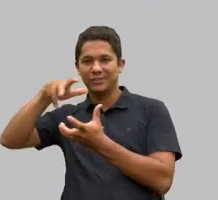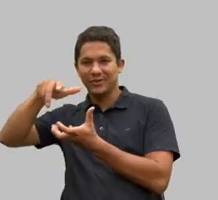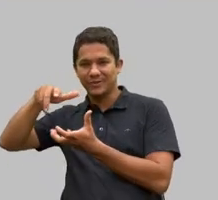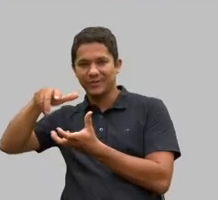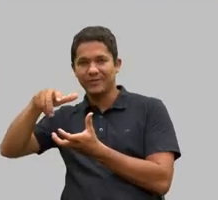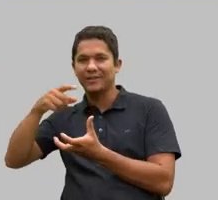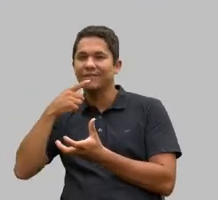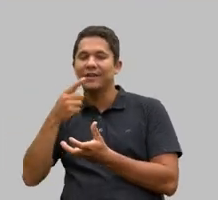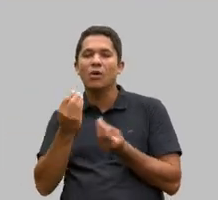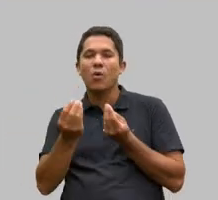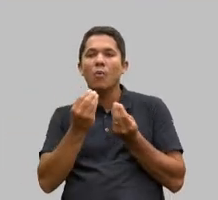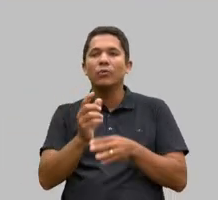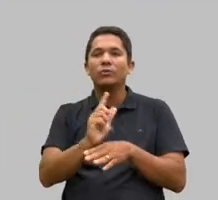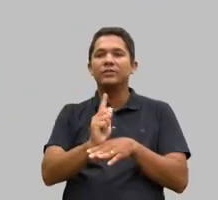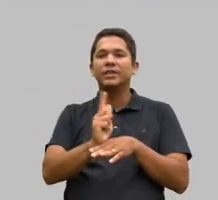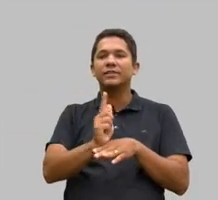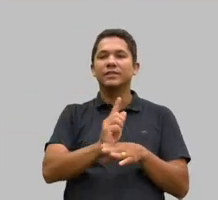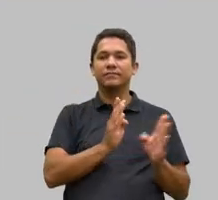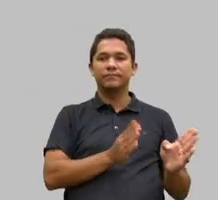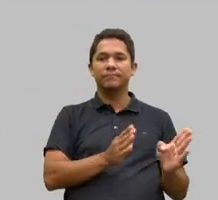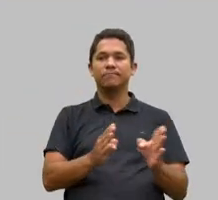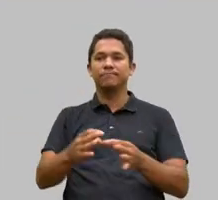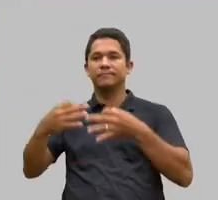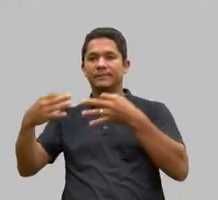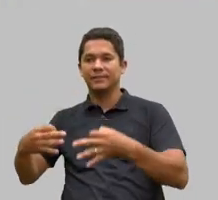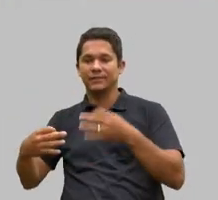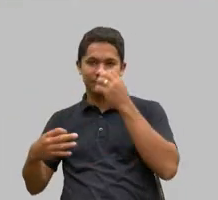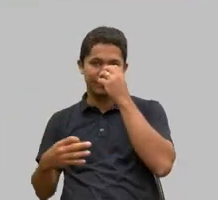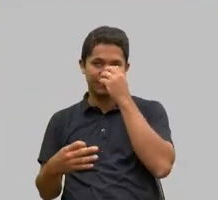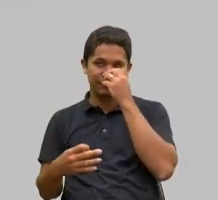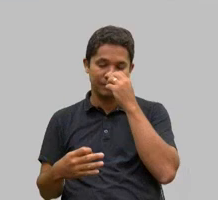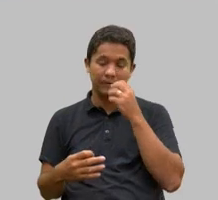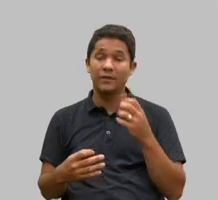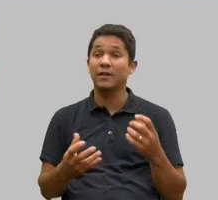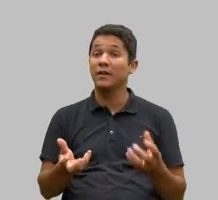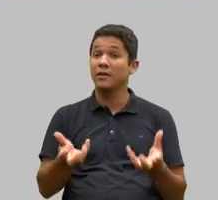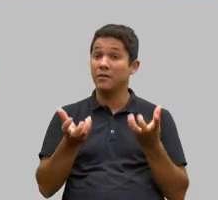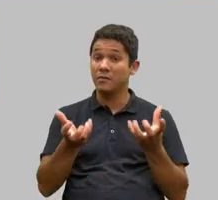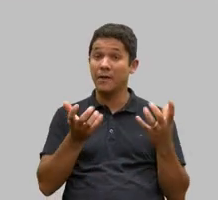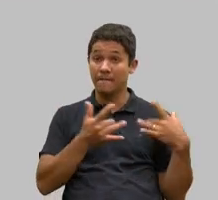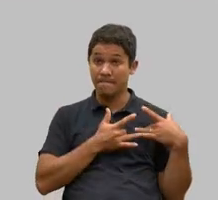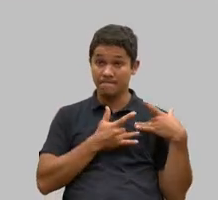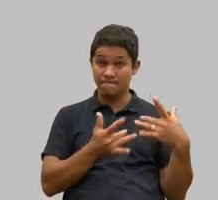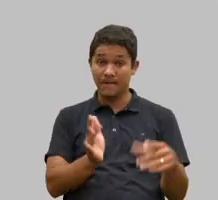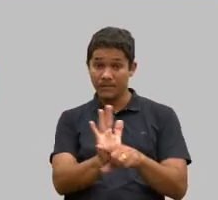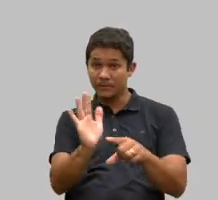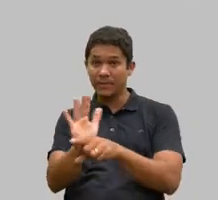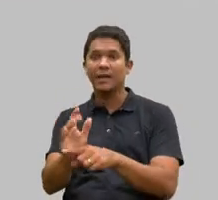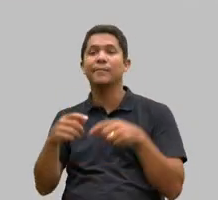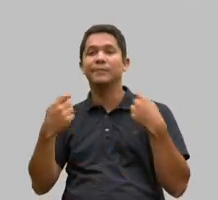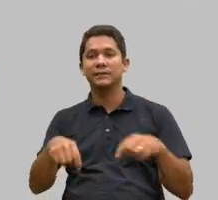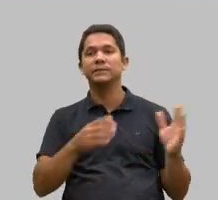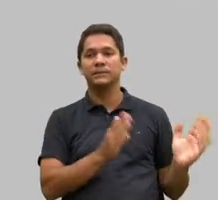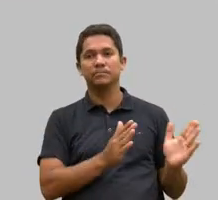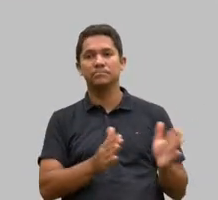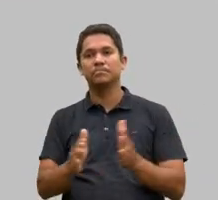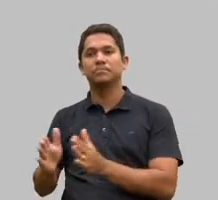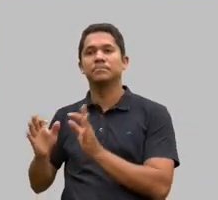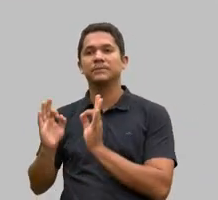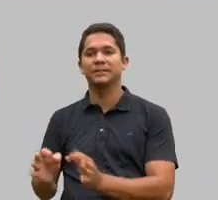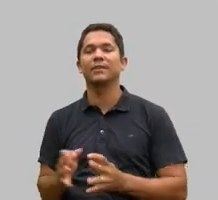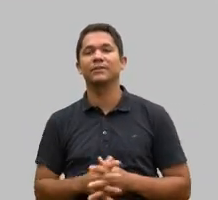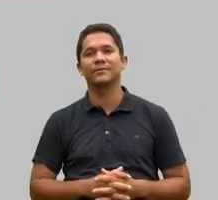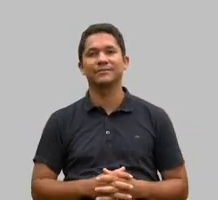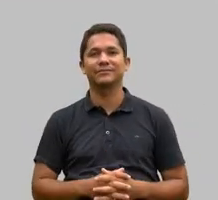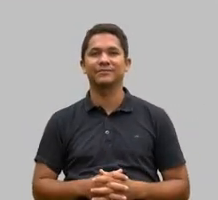gerenciamento. E até para fazer o bem, temos que ter mais do que boa vontade. de boa vontade ter um lugar muito feio